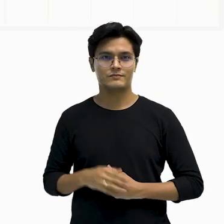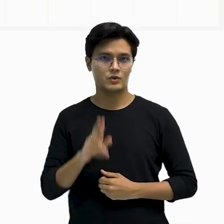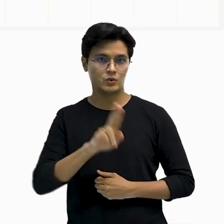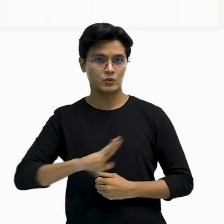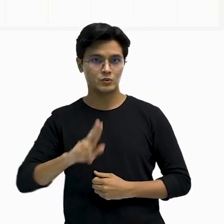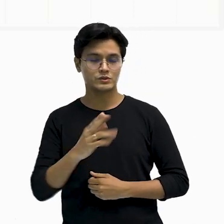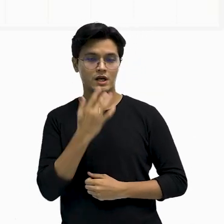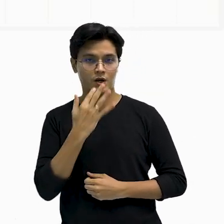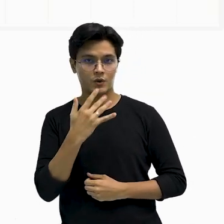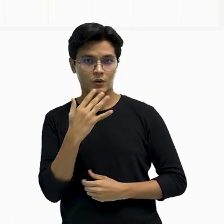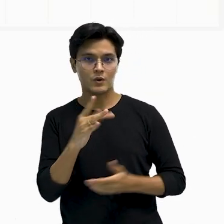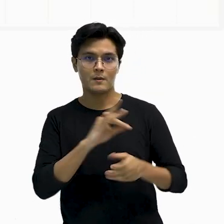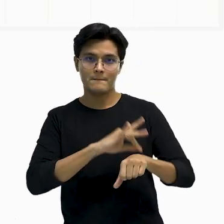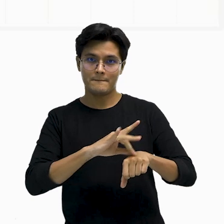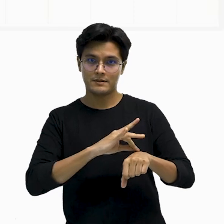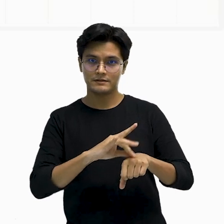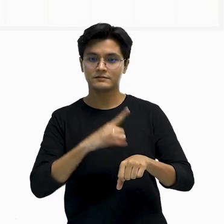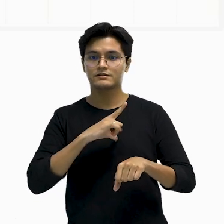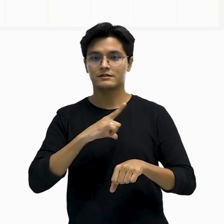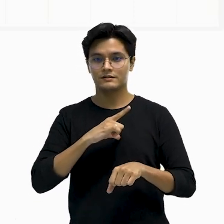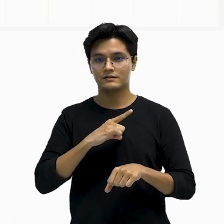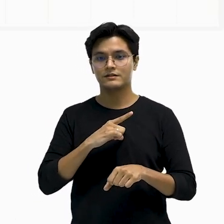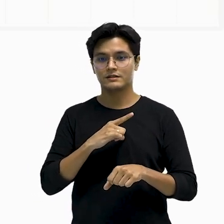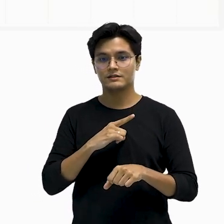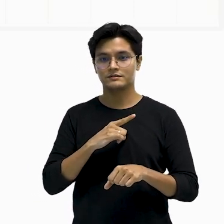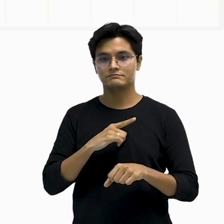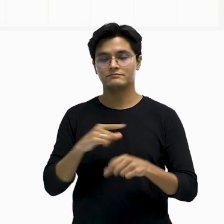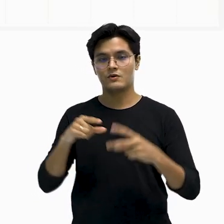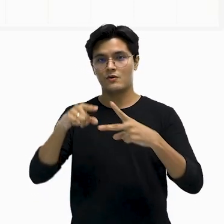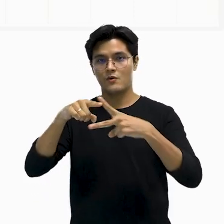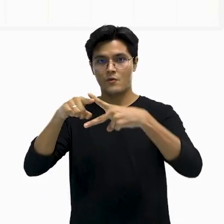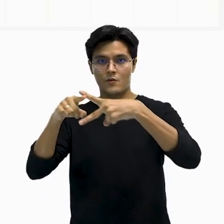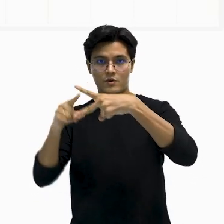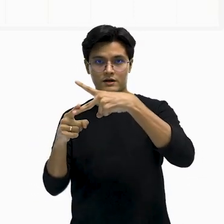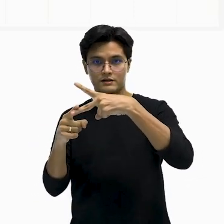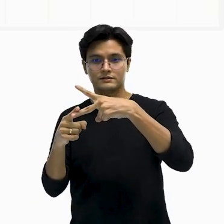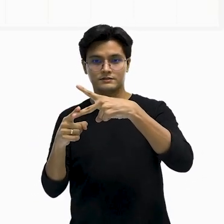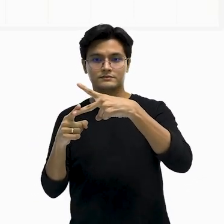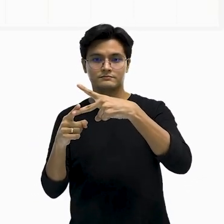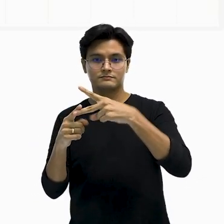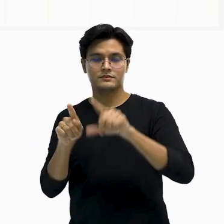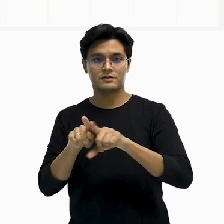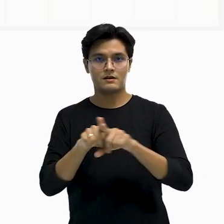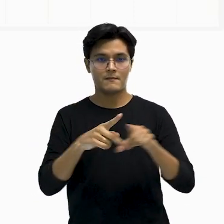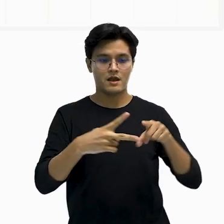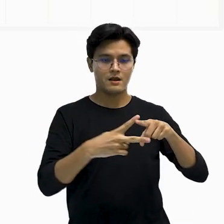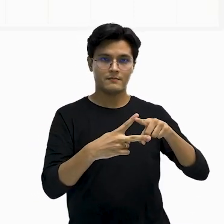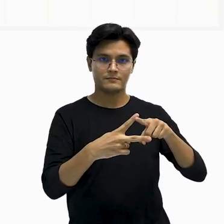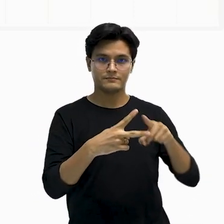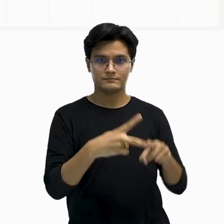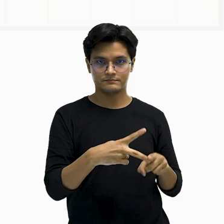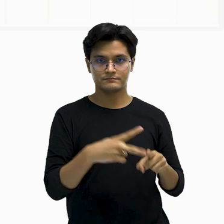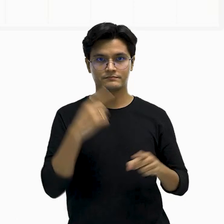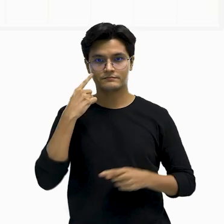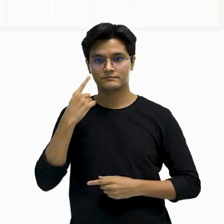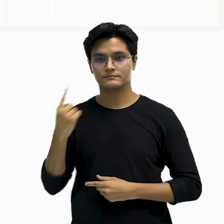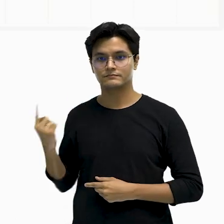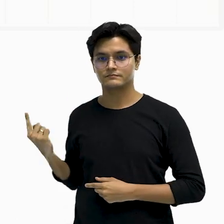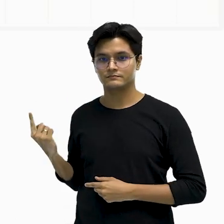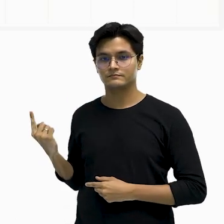eu tenho esse ângulo aqui, tá? E tenho esse outro ângulo, ok?